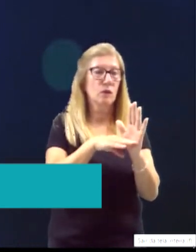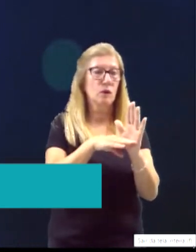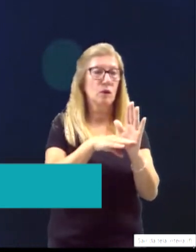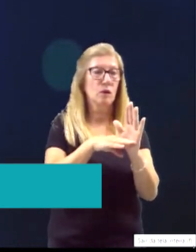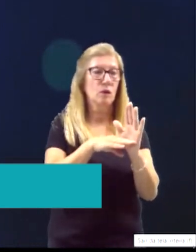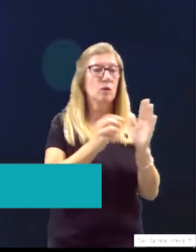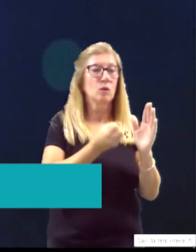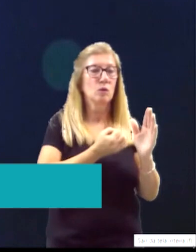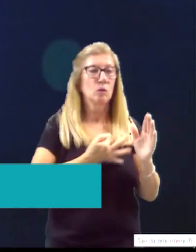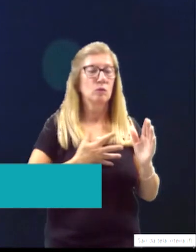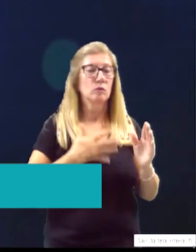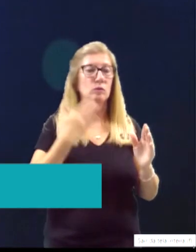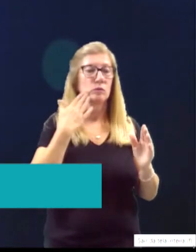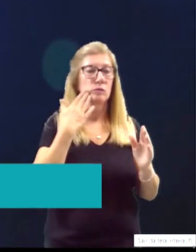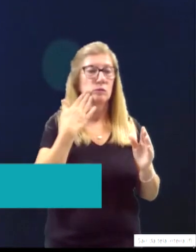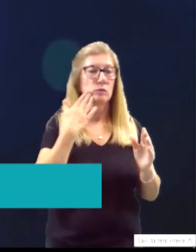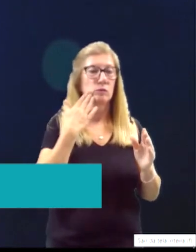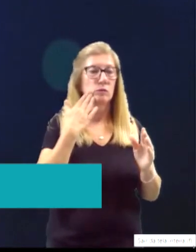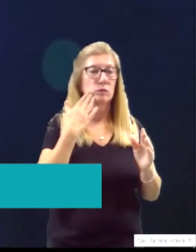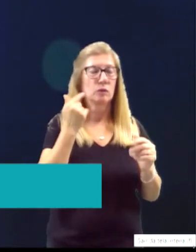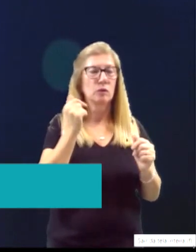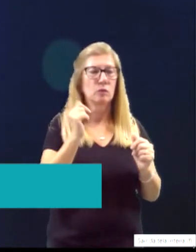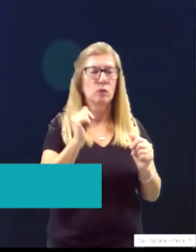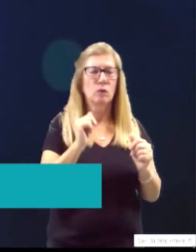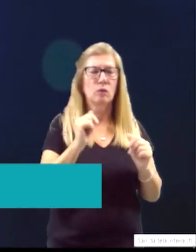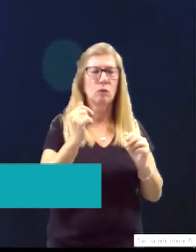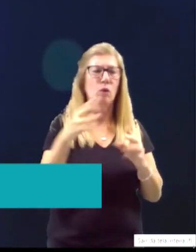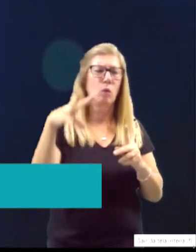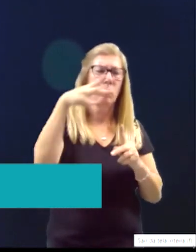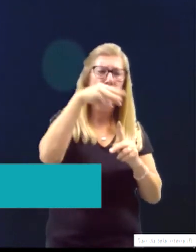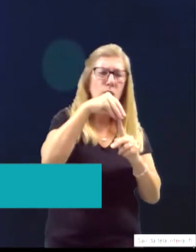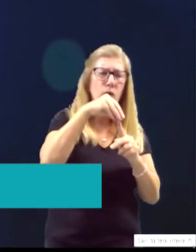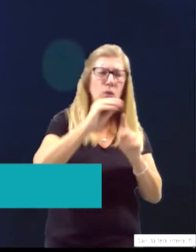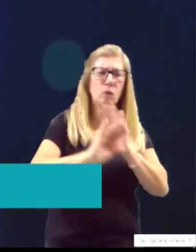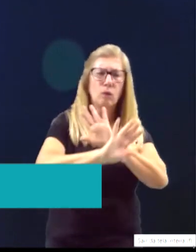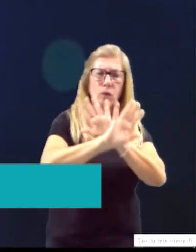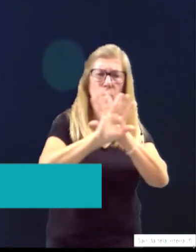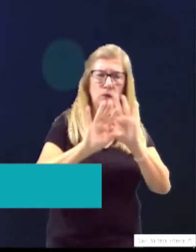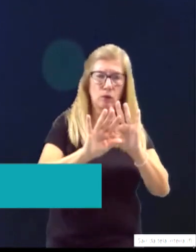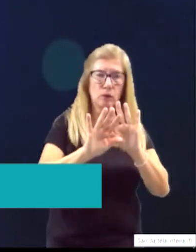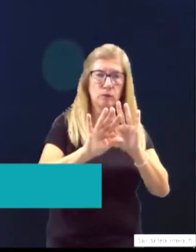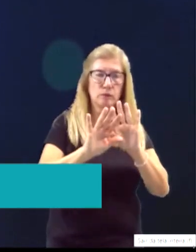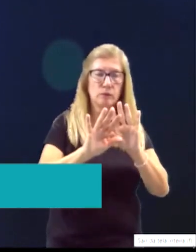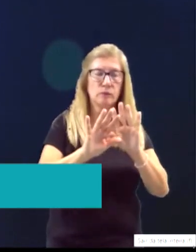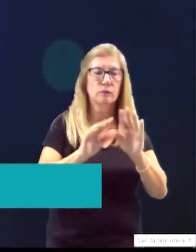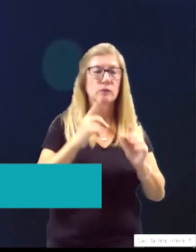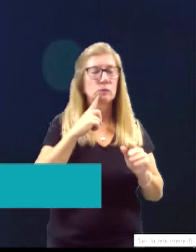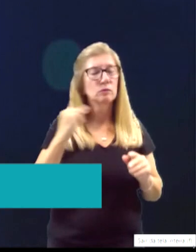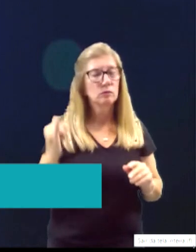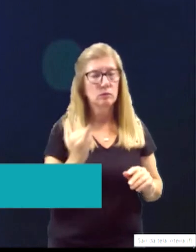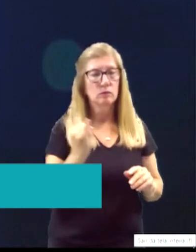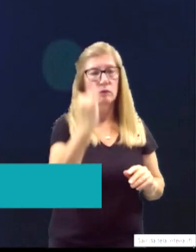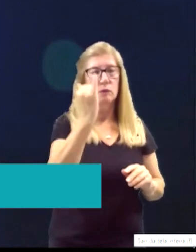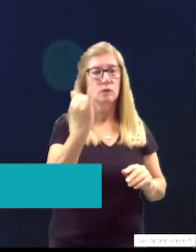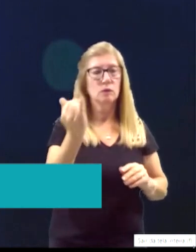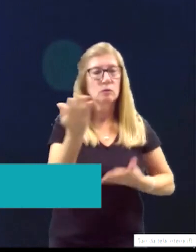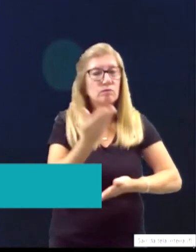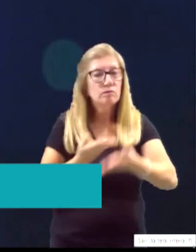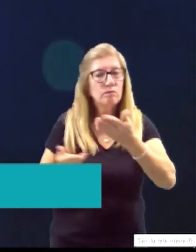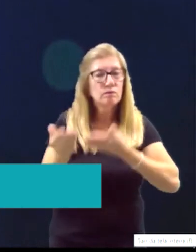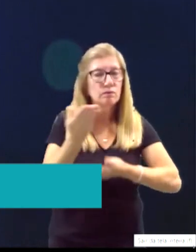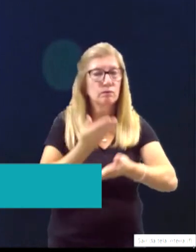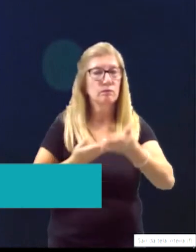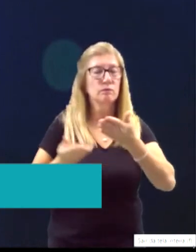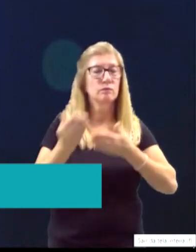as demandas, de maneira muito transparente, muito reta, sem muito curto circuito. Isso é importante, essa interação. Às vezes,